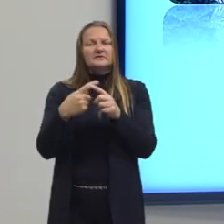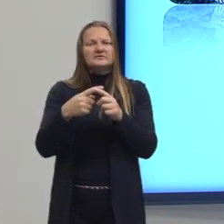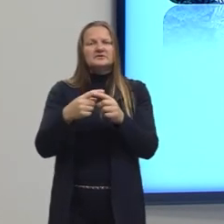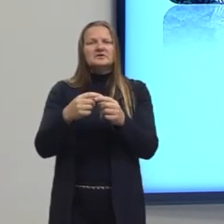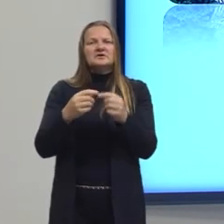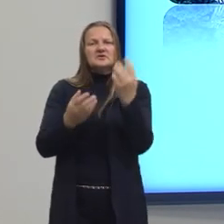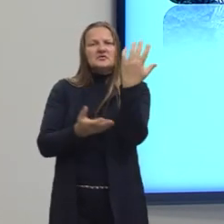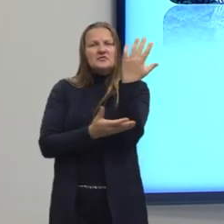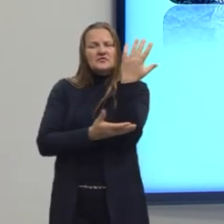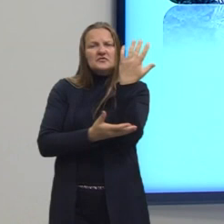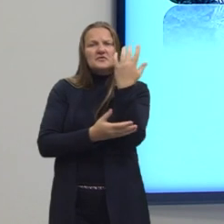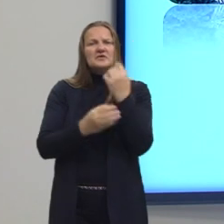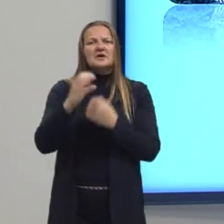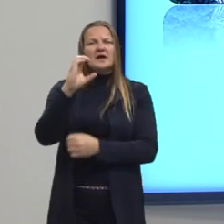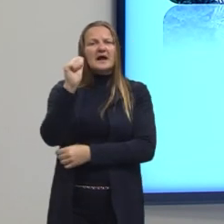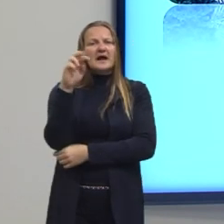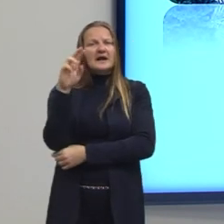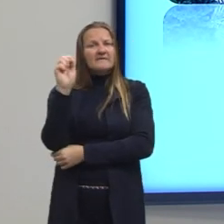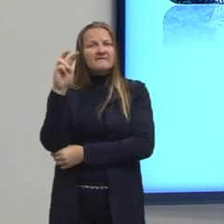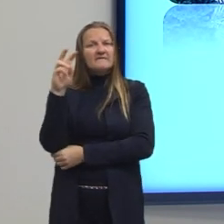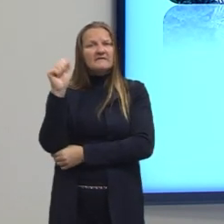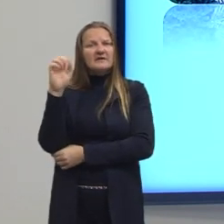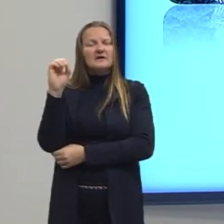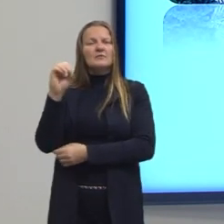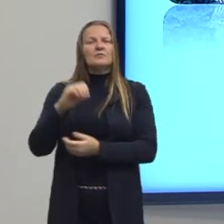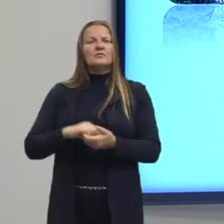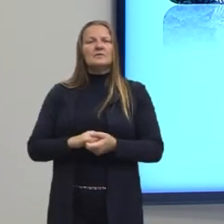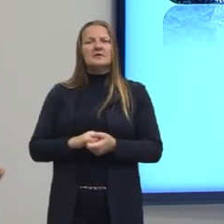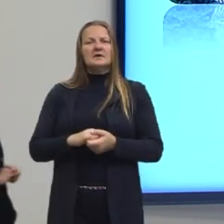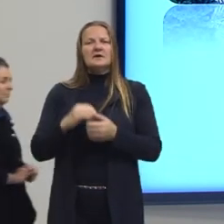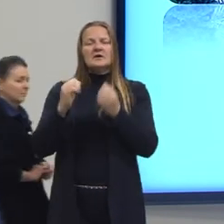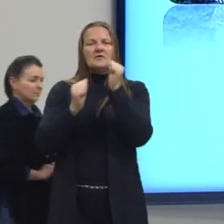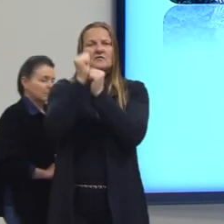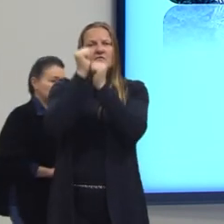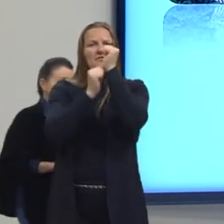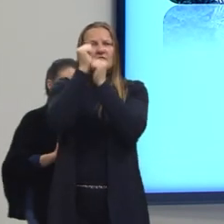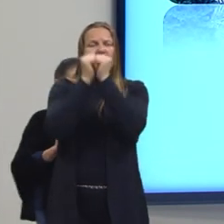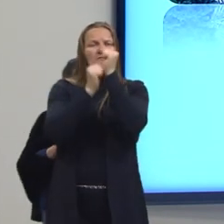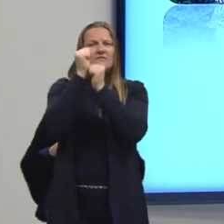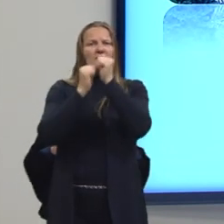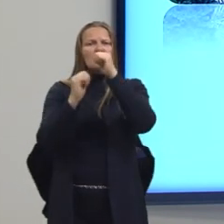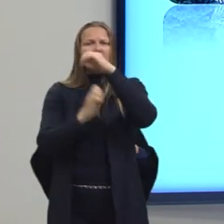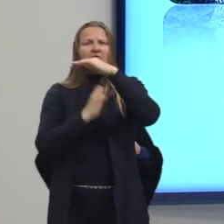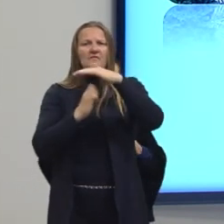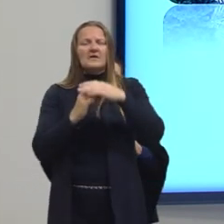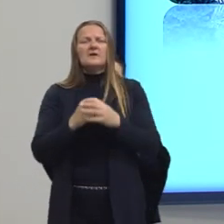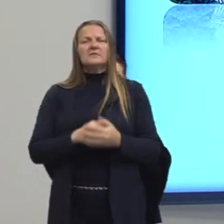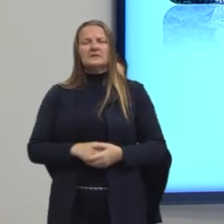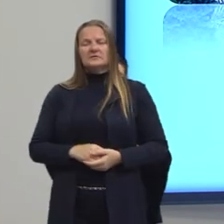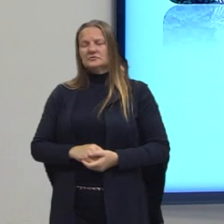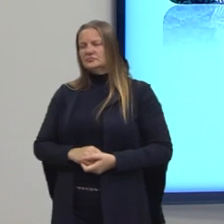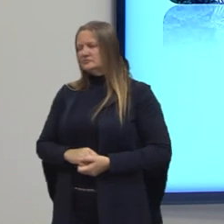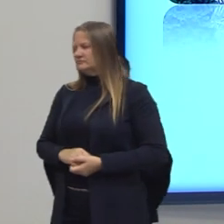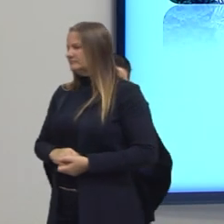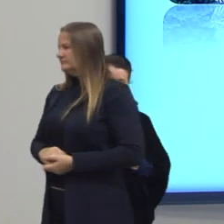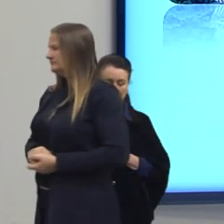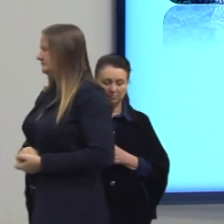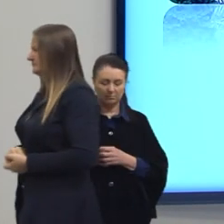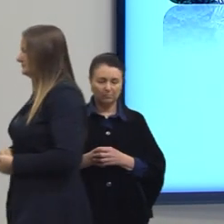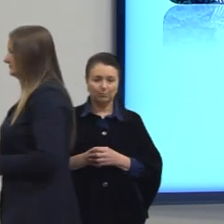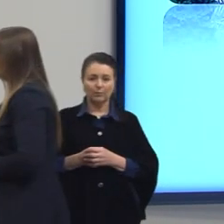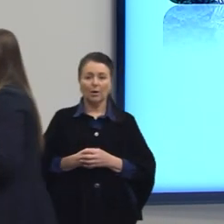lenha e carvão vegetal, destinado às fábricas gesseiras e às siderúrgicas.